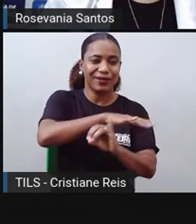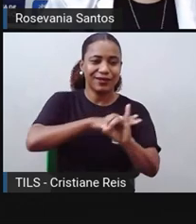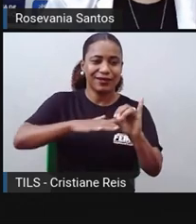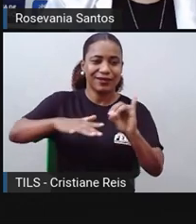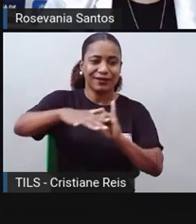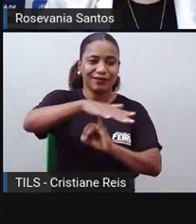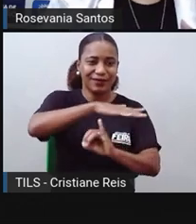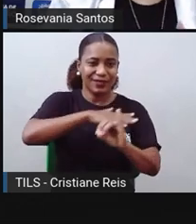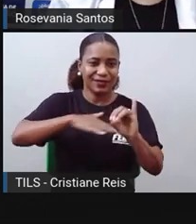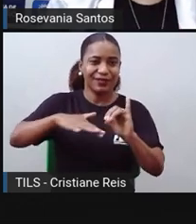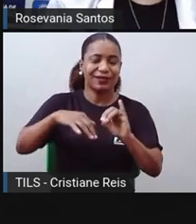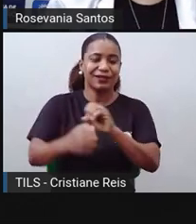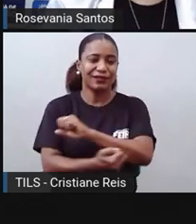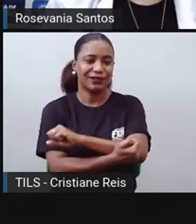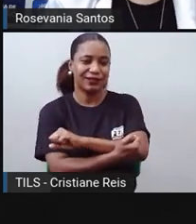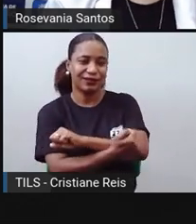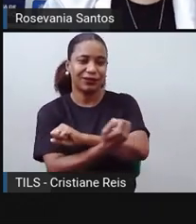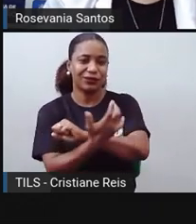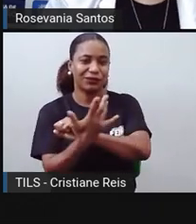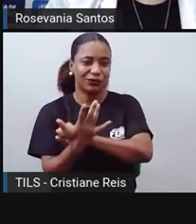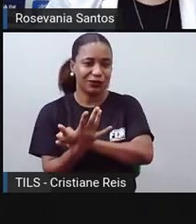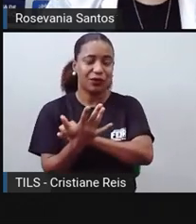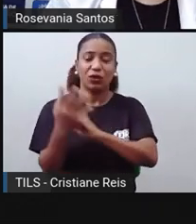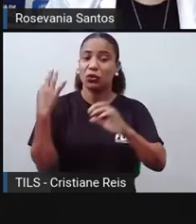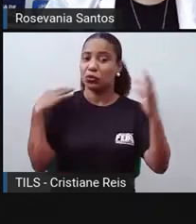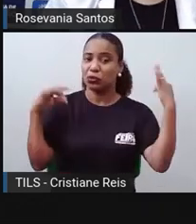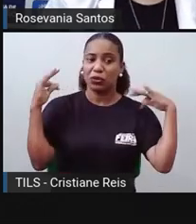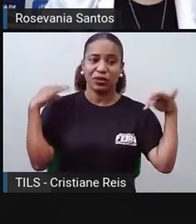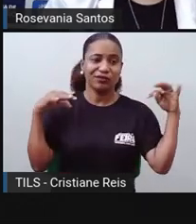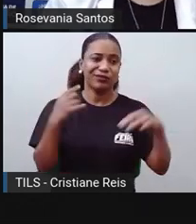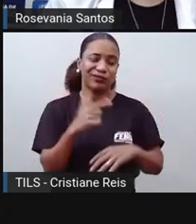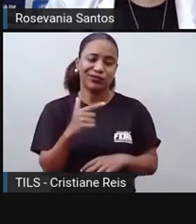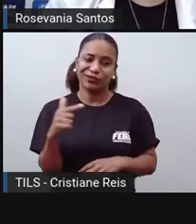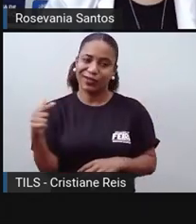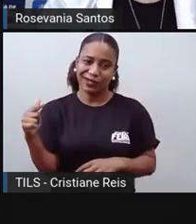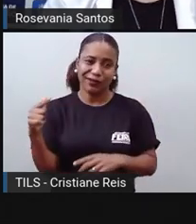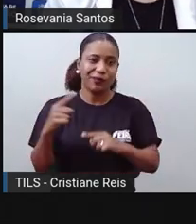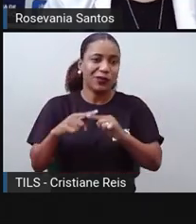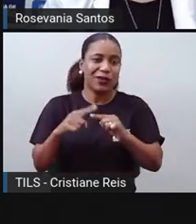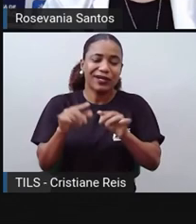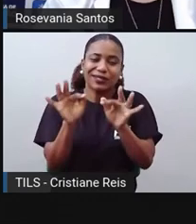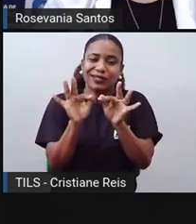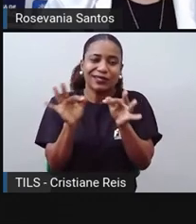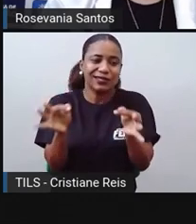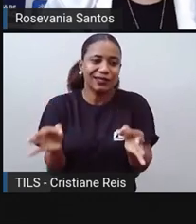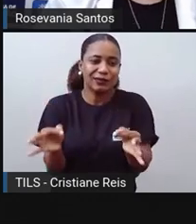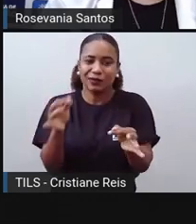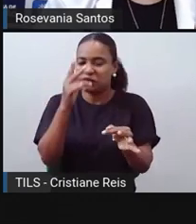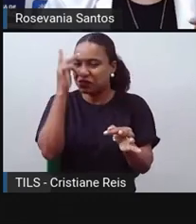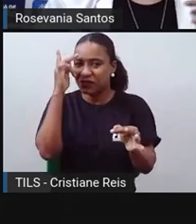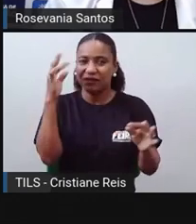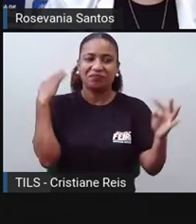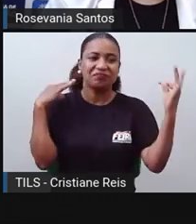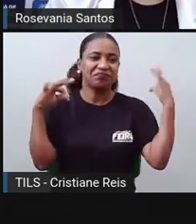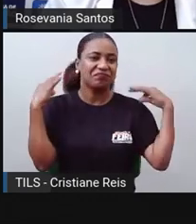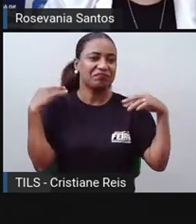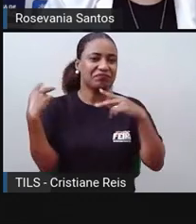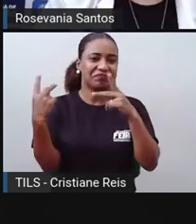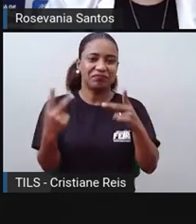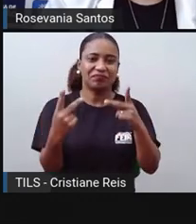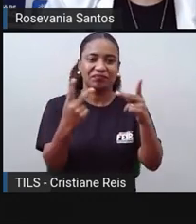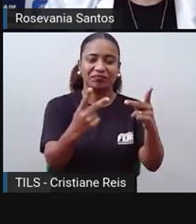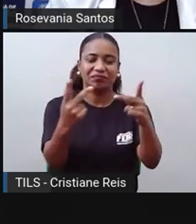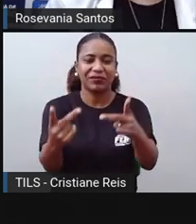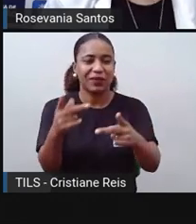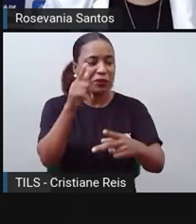a agricultura, não tem nem a parte do turismo, porque não tem estrutura nem para receber, os turistas, ali como as